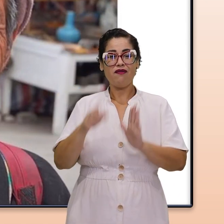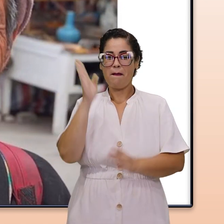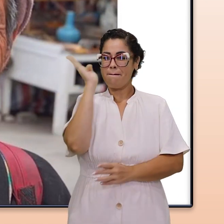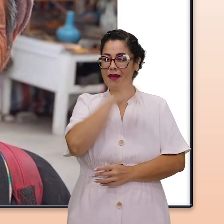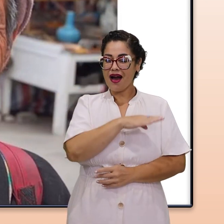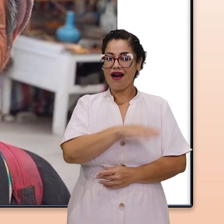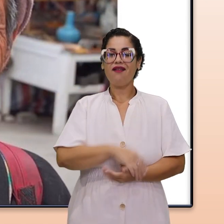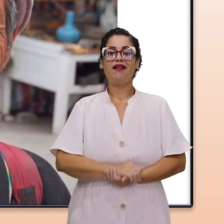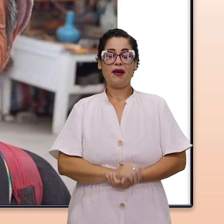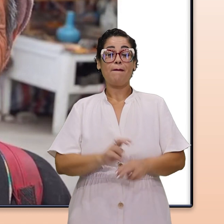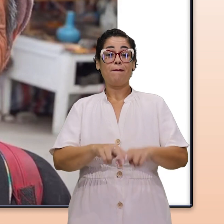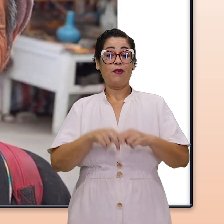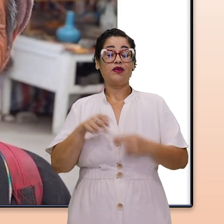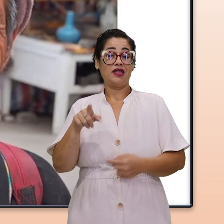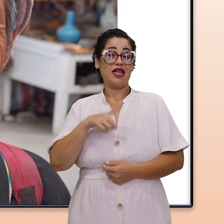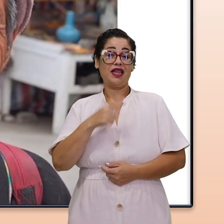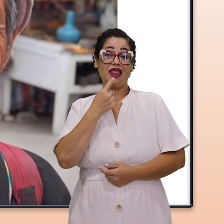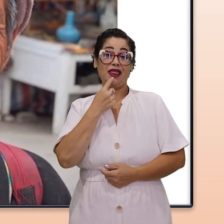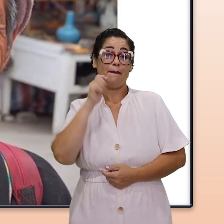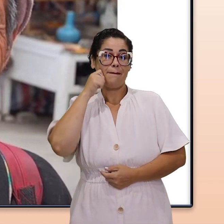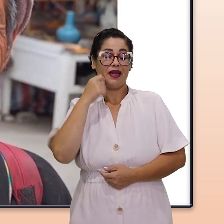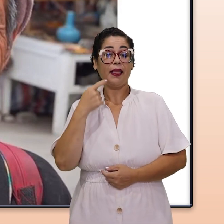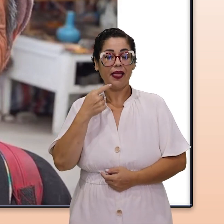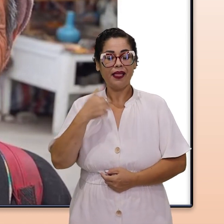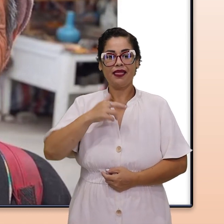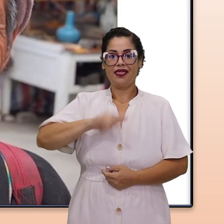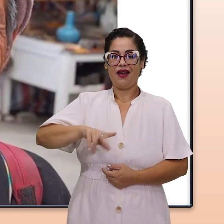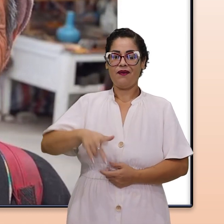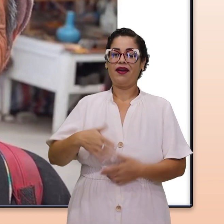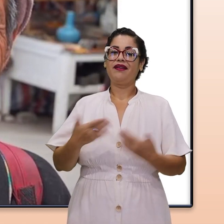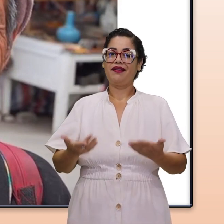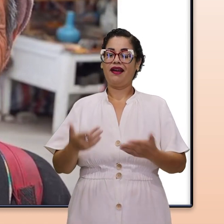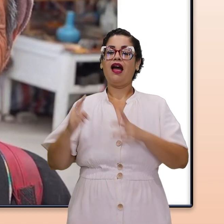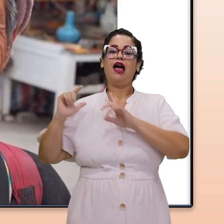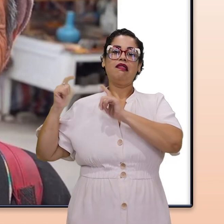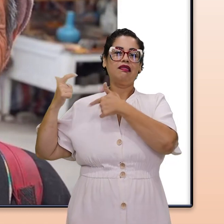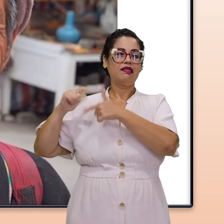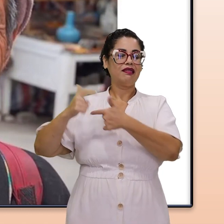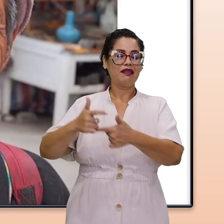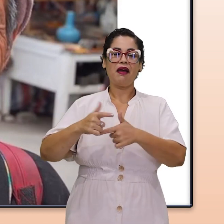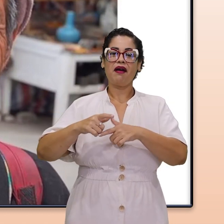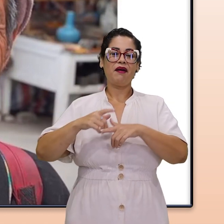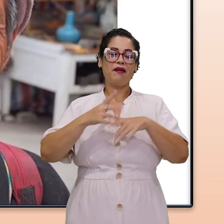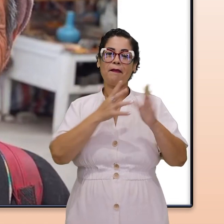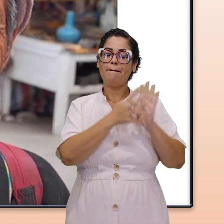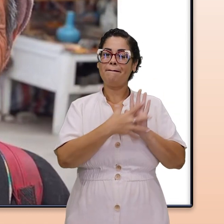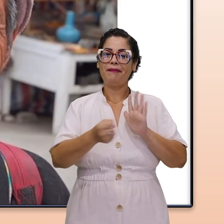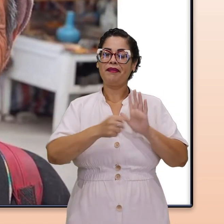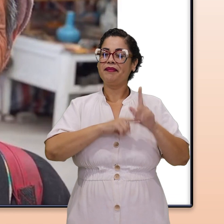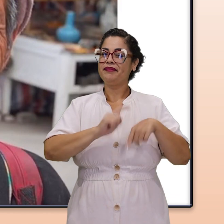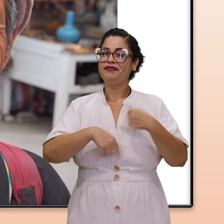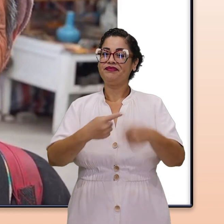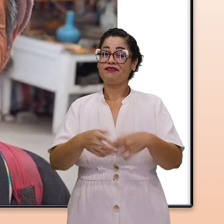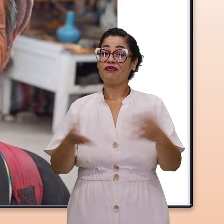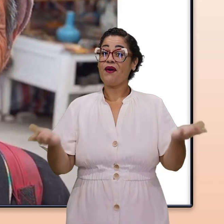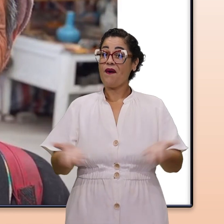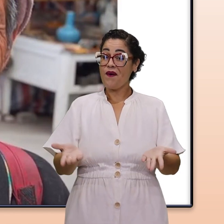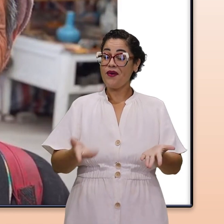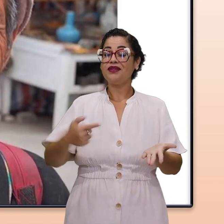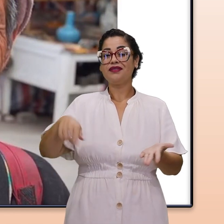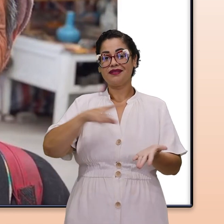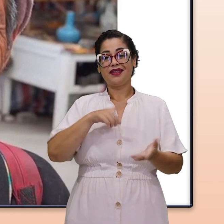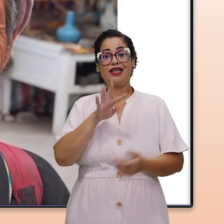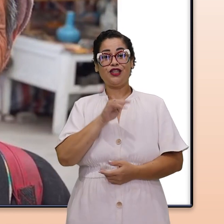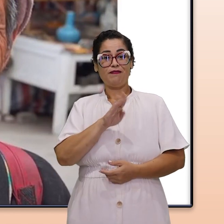viveu no século IX, conhecido por ter a língua preta. A tradição acabou pegando e